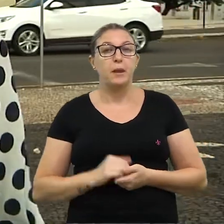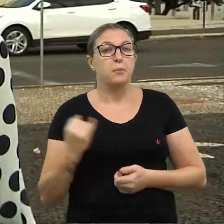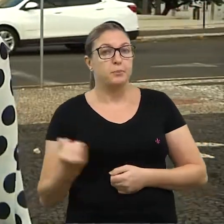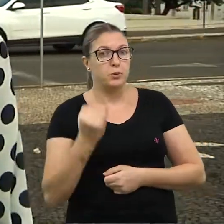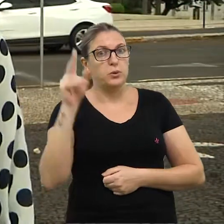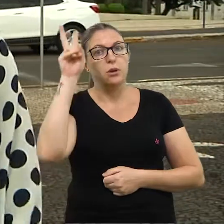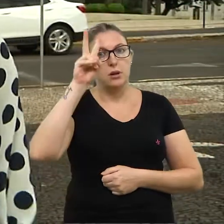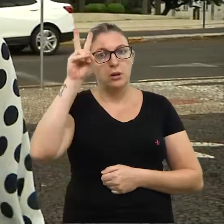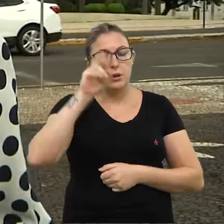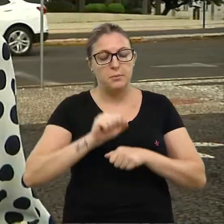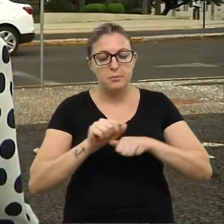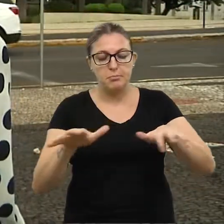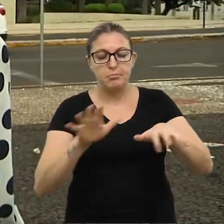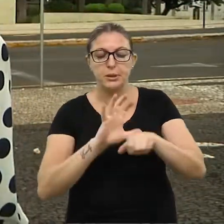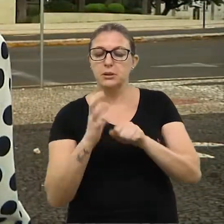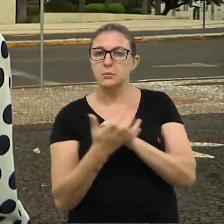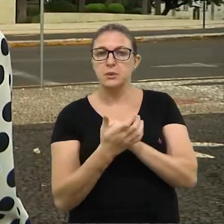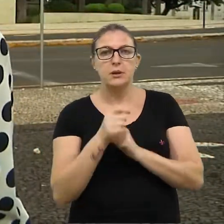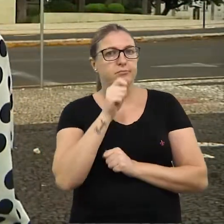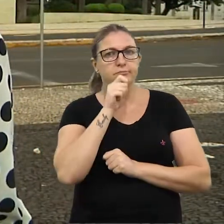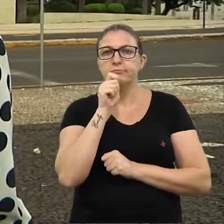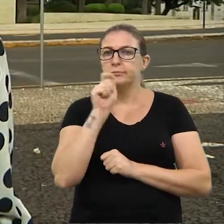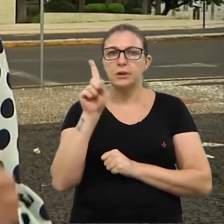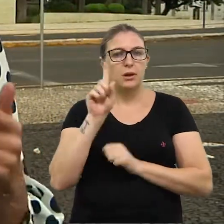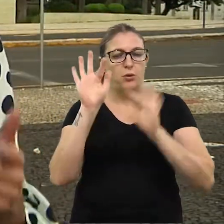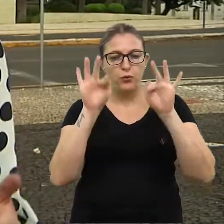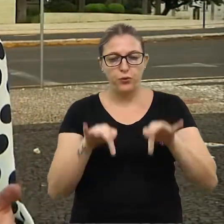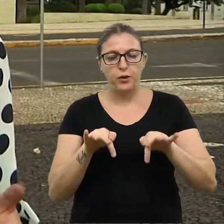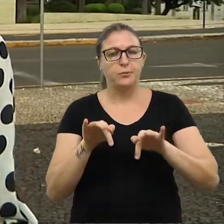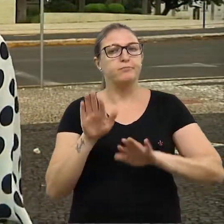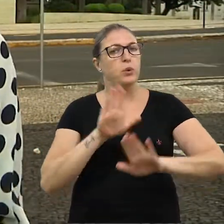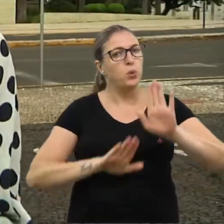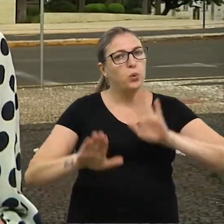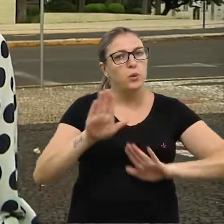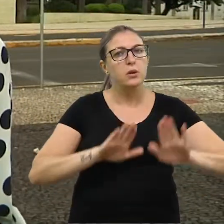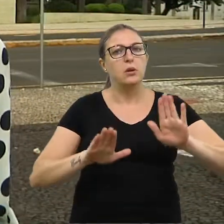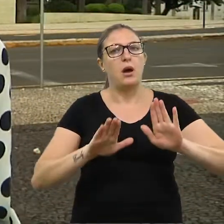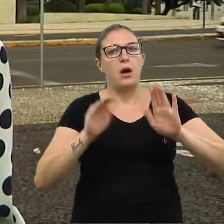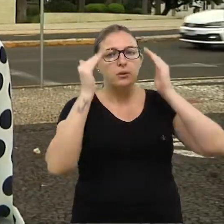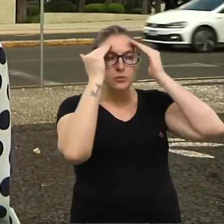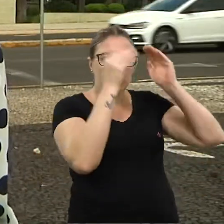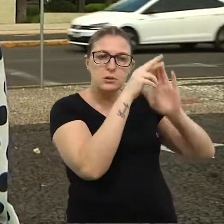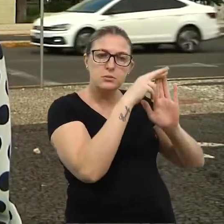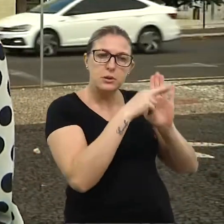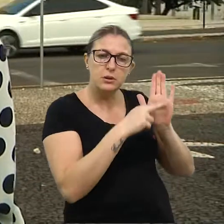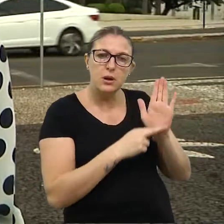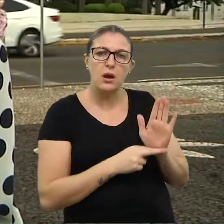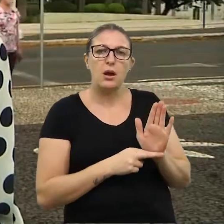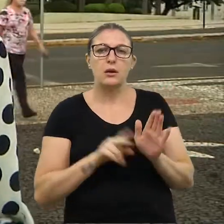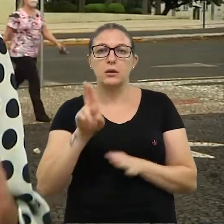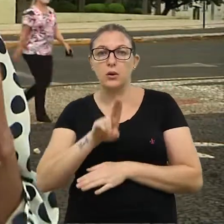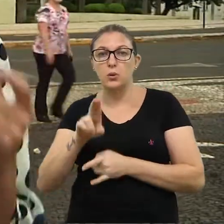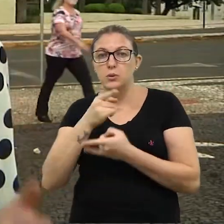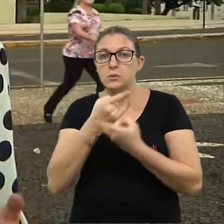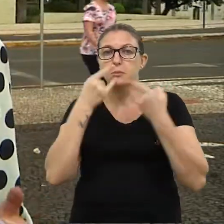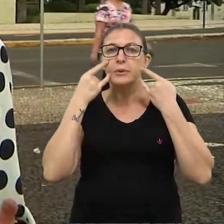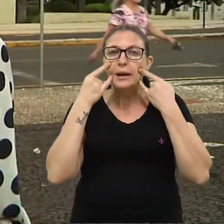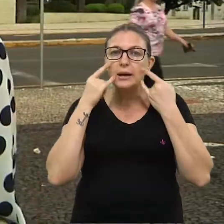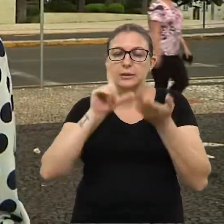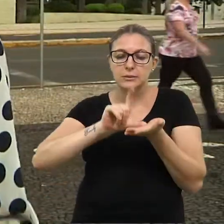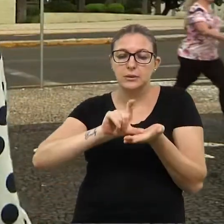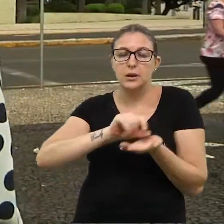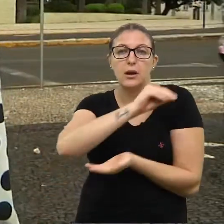Vale lembrar que a pandemia não acabou. Então, se cuide, tome todas as medidas de proteção, use